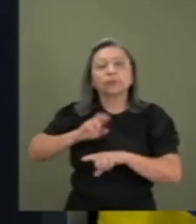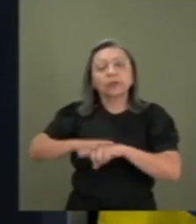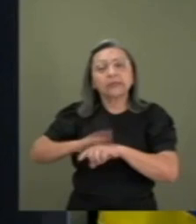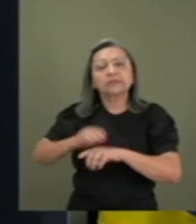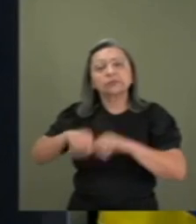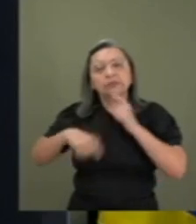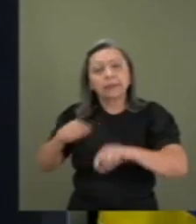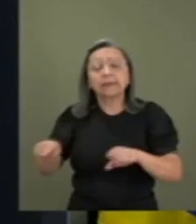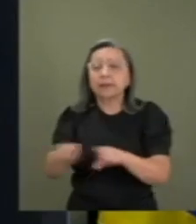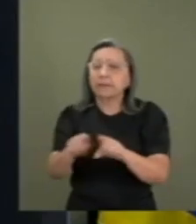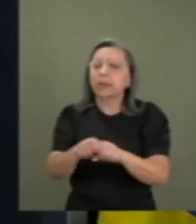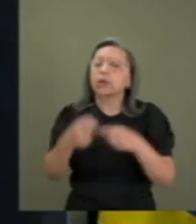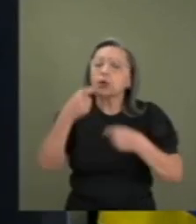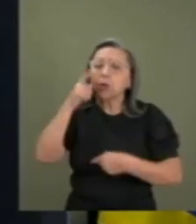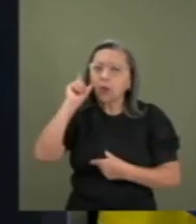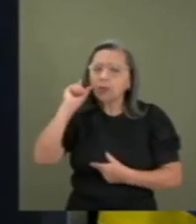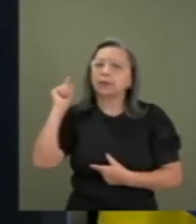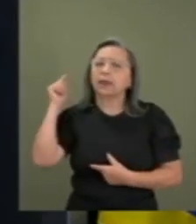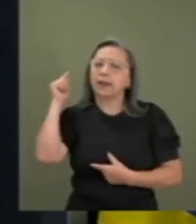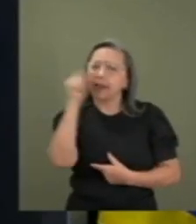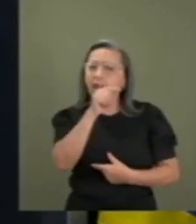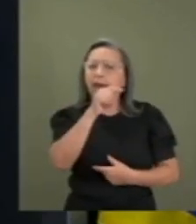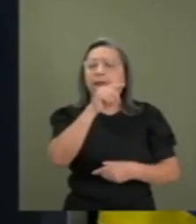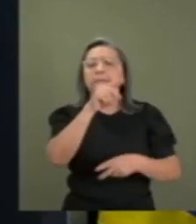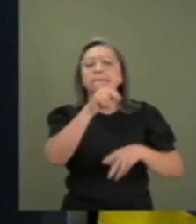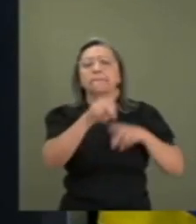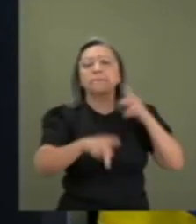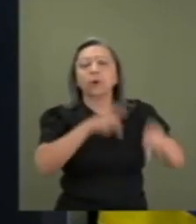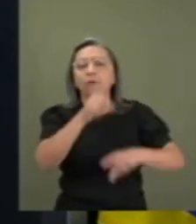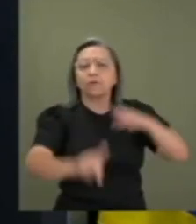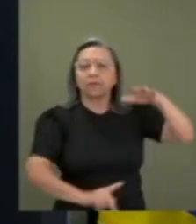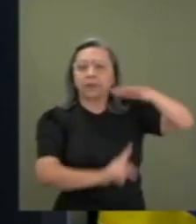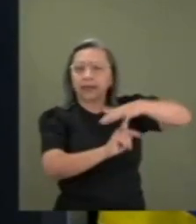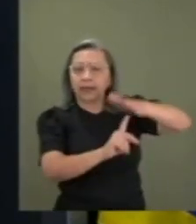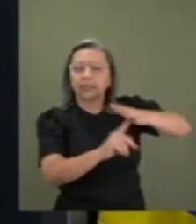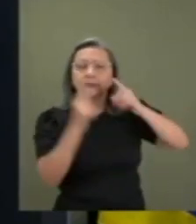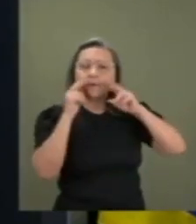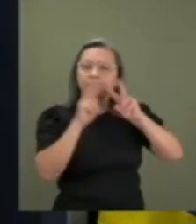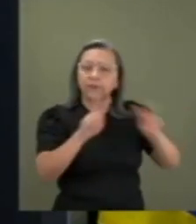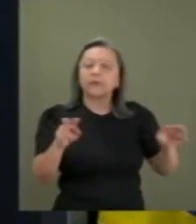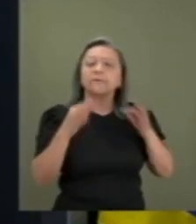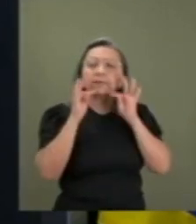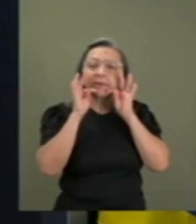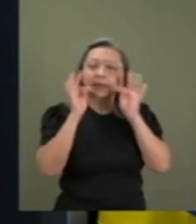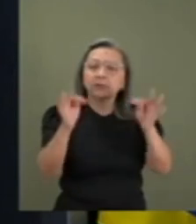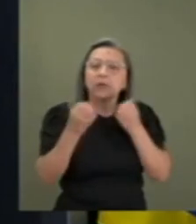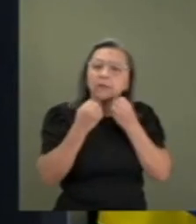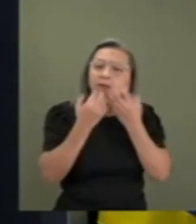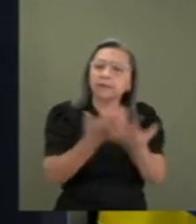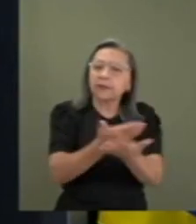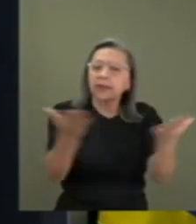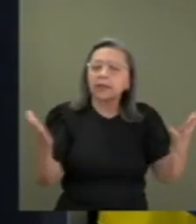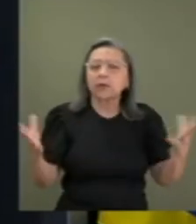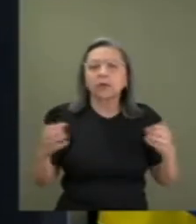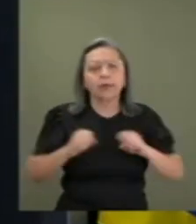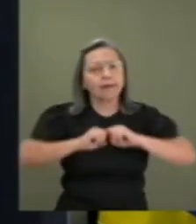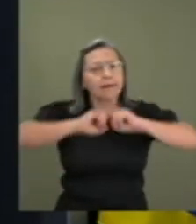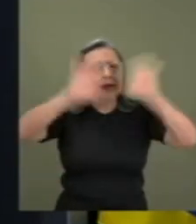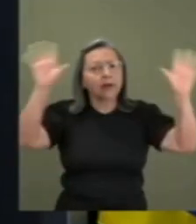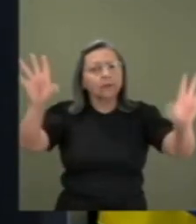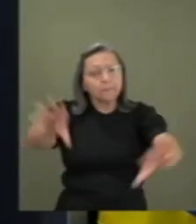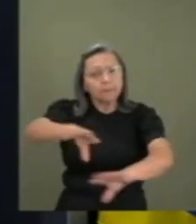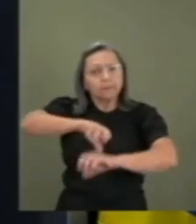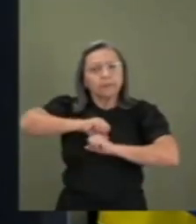E deixei claro ontem lá para o povo paranaense. Fiz esse testemunho. Me inspirou para entrar na